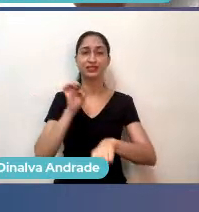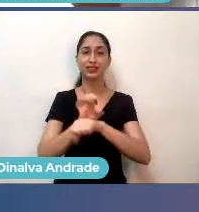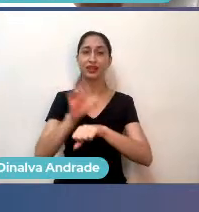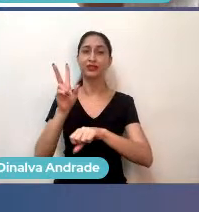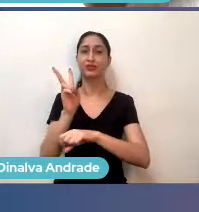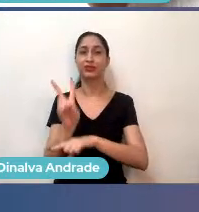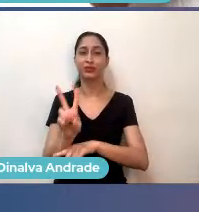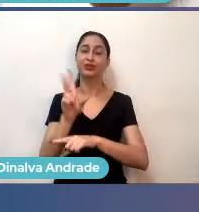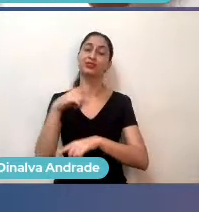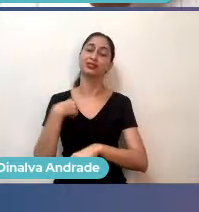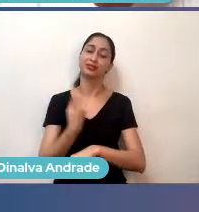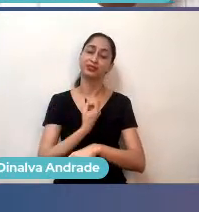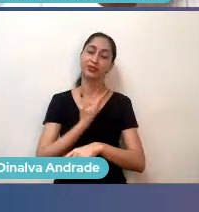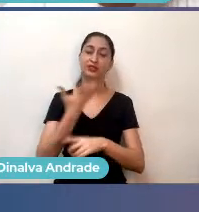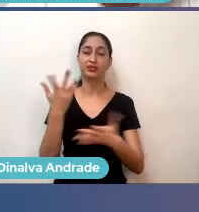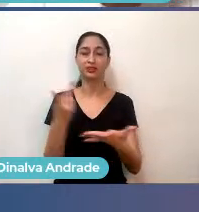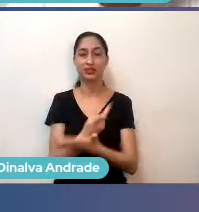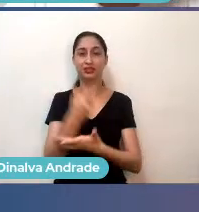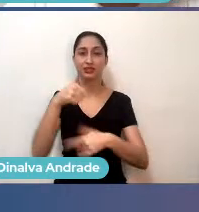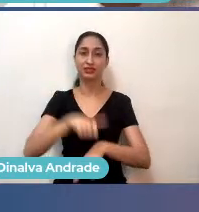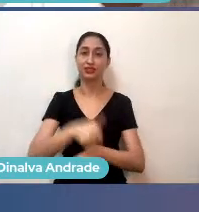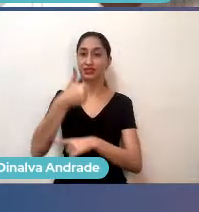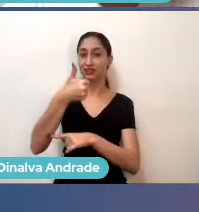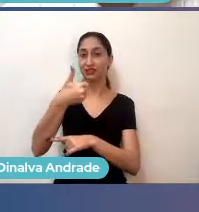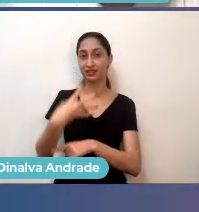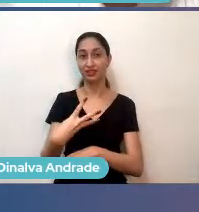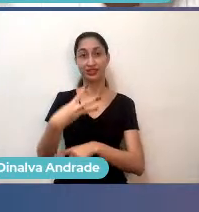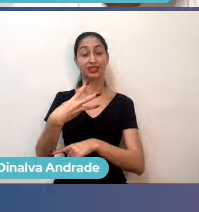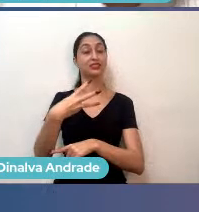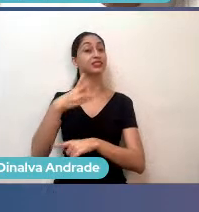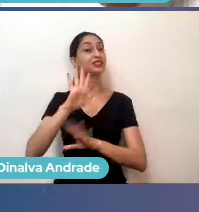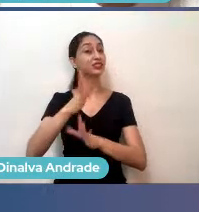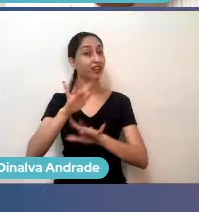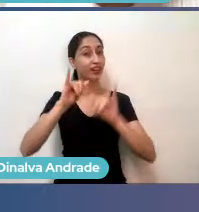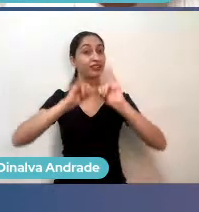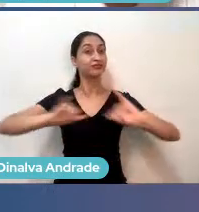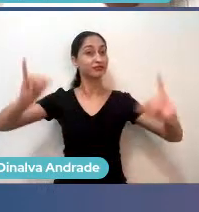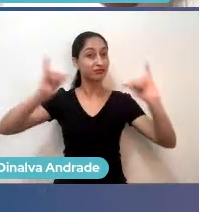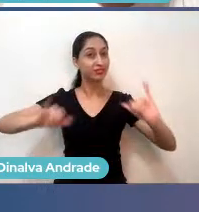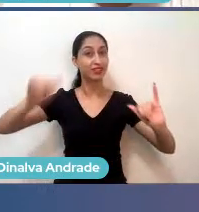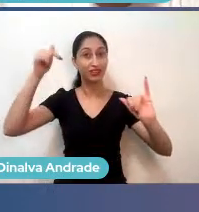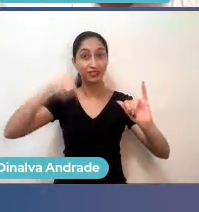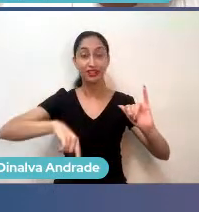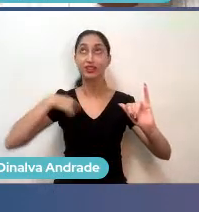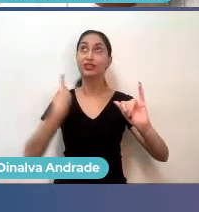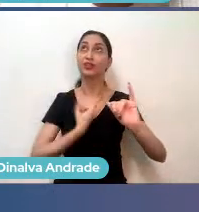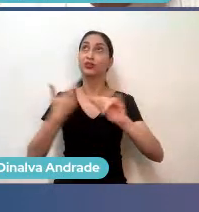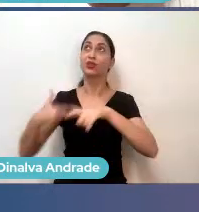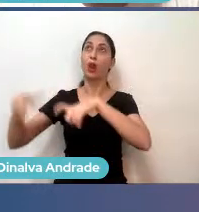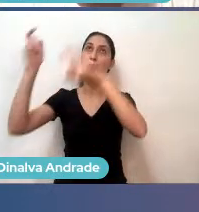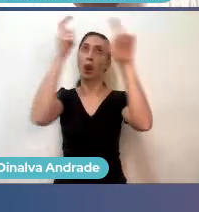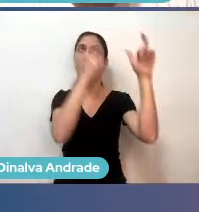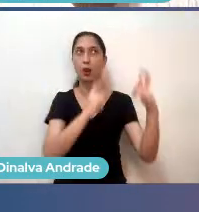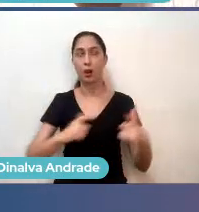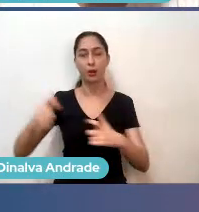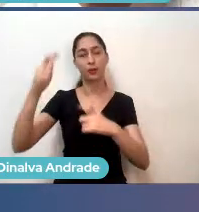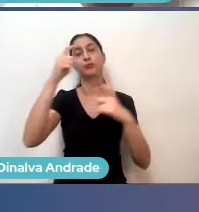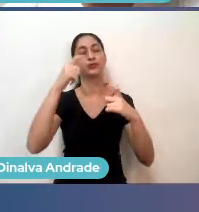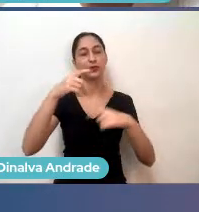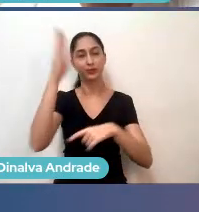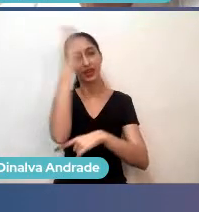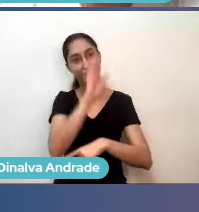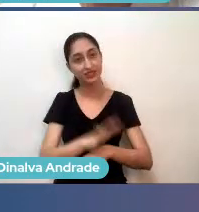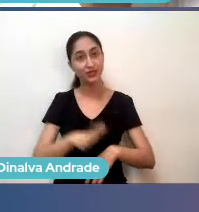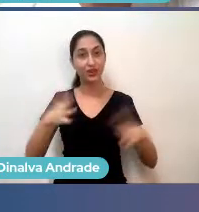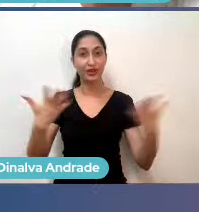estados. Aconteceu em nossa décima terceira edição depois de andar pelo país inteiro. Chegamos finalmente aos dois últimos estados do nosso